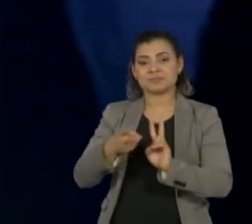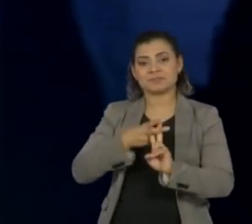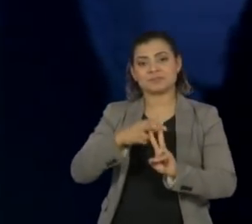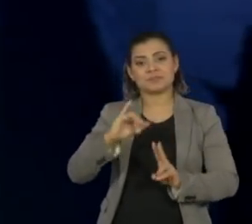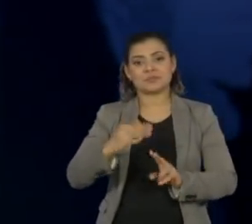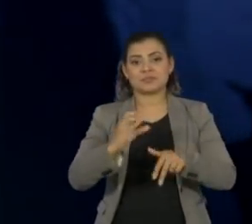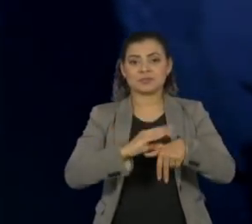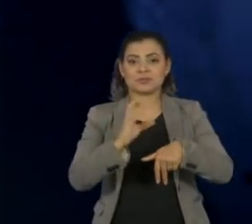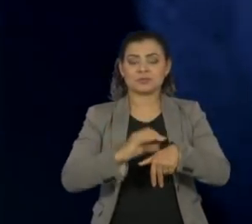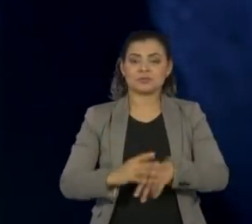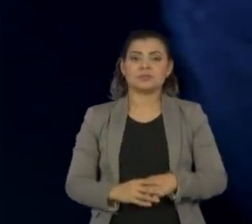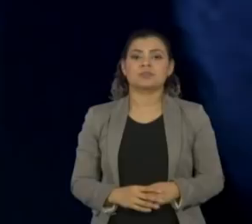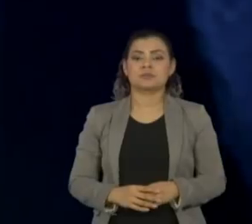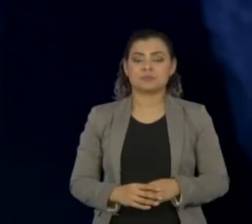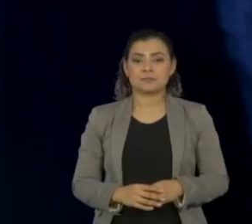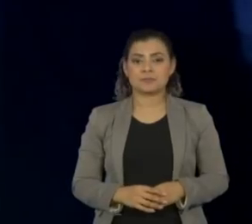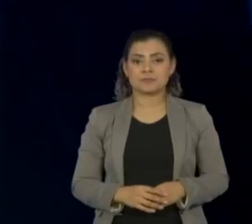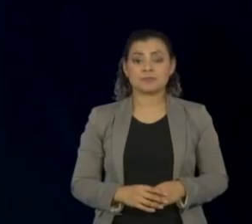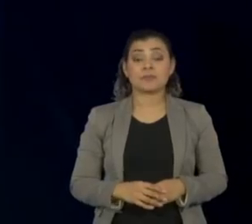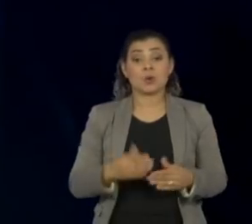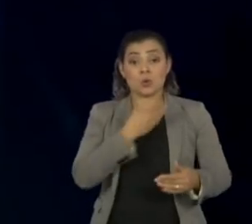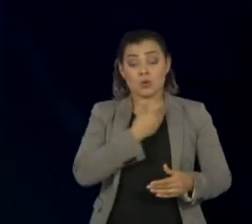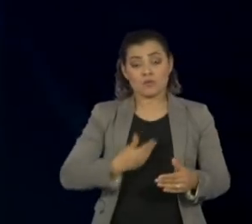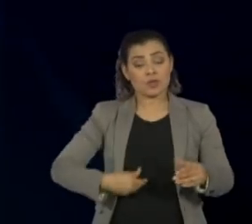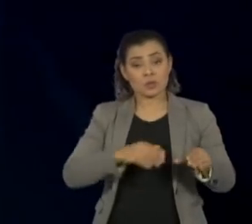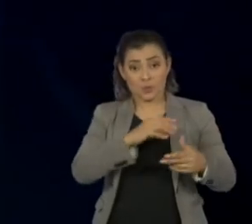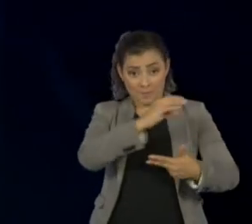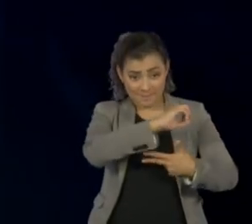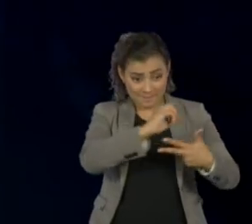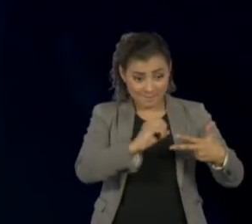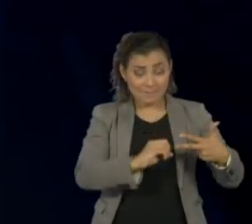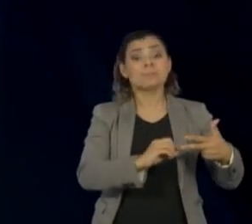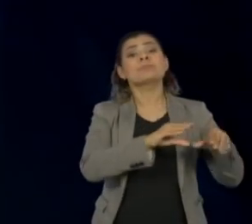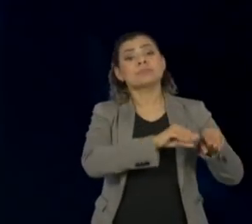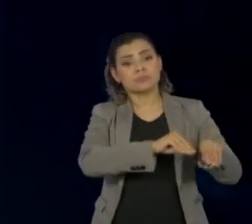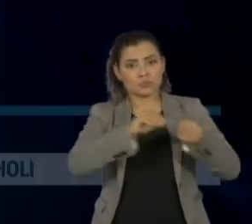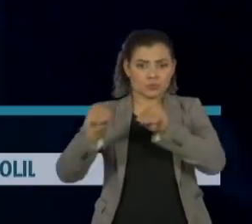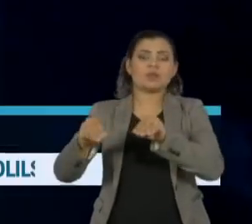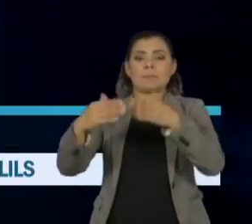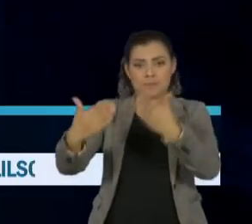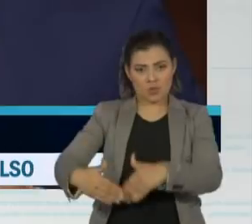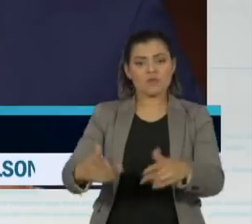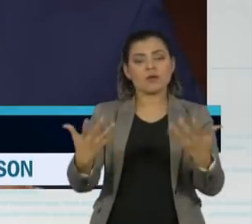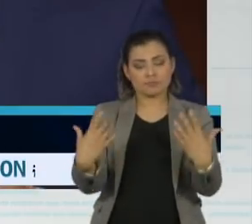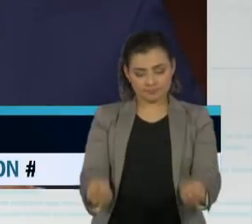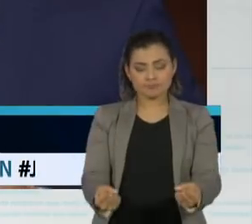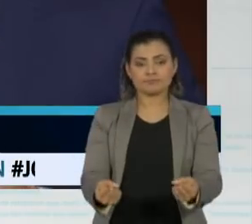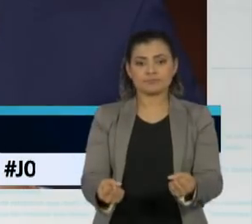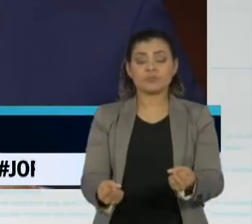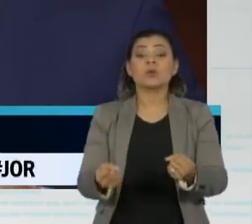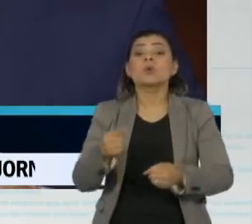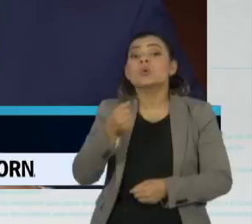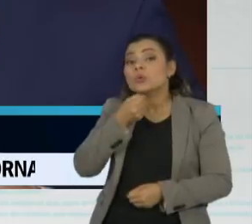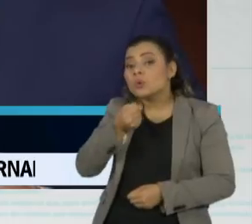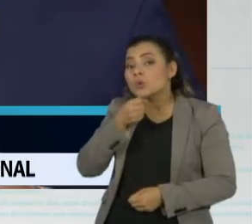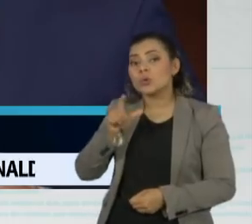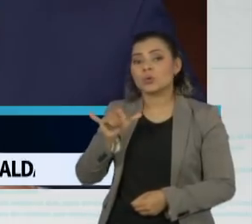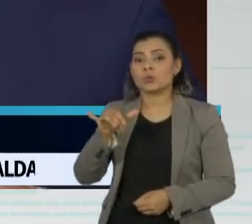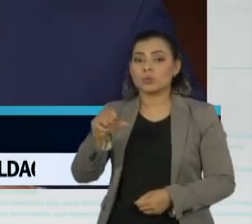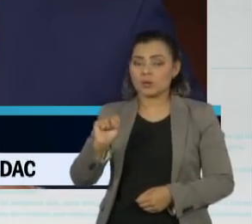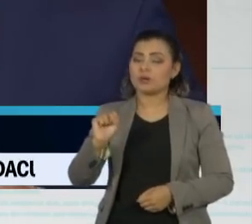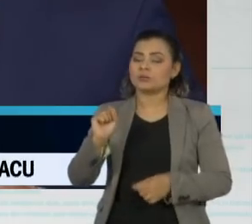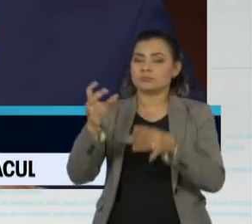Cultura. O governo decidiu adiar o Enem, o Exame Nacional do Ensino Médio. O repórter Lucas Scherer tem os detalhes sobre essas mudanças.